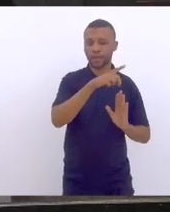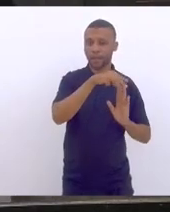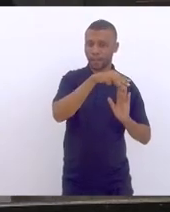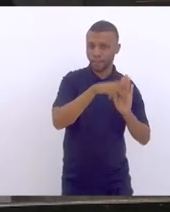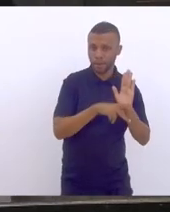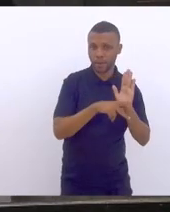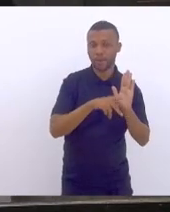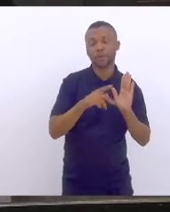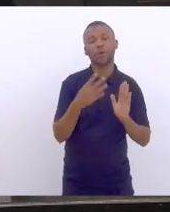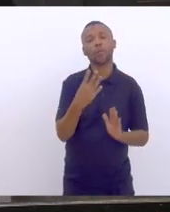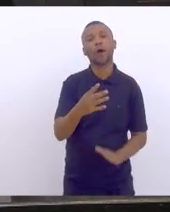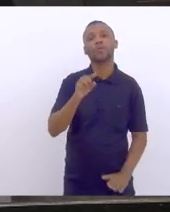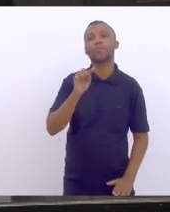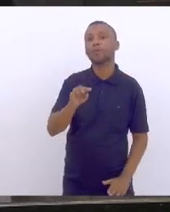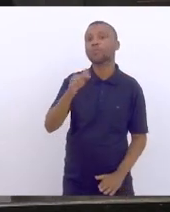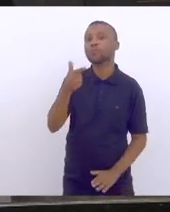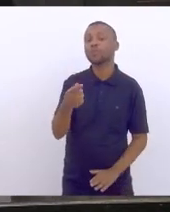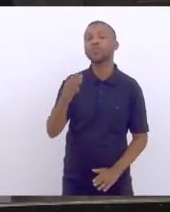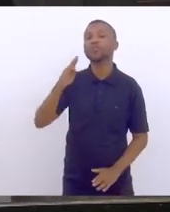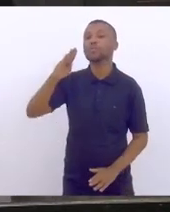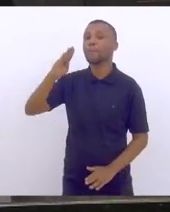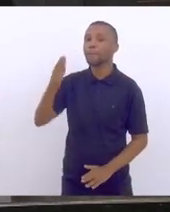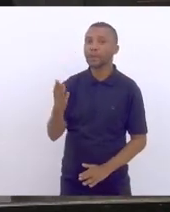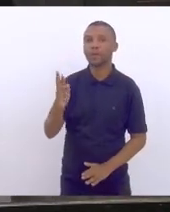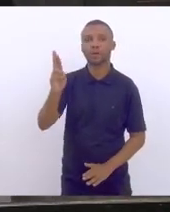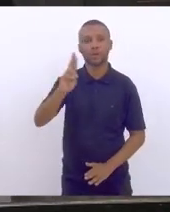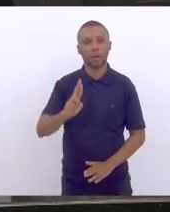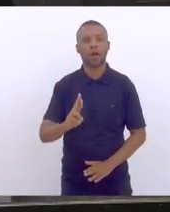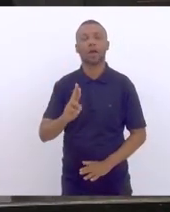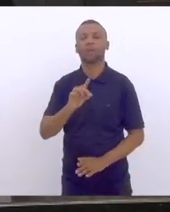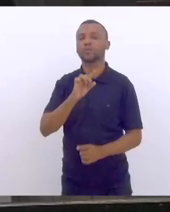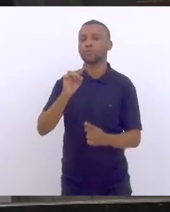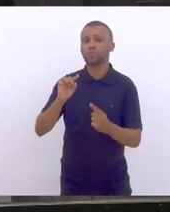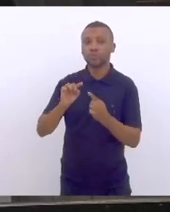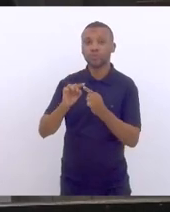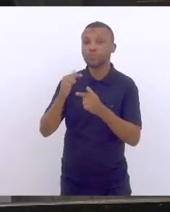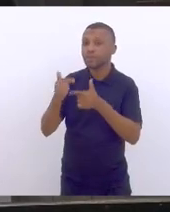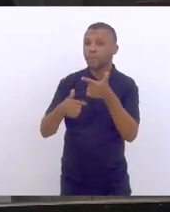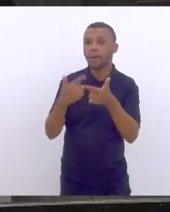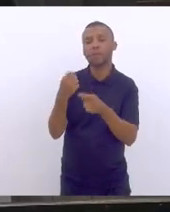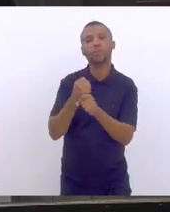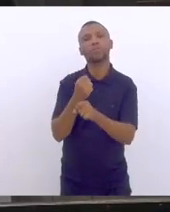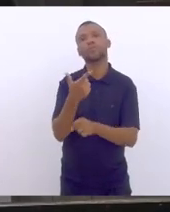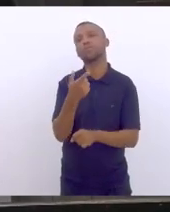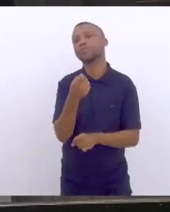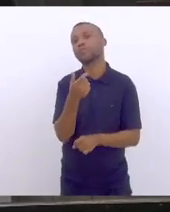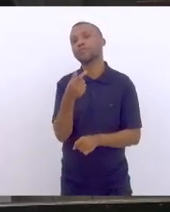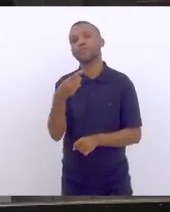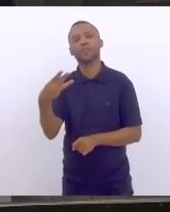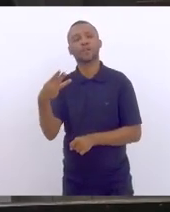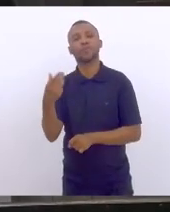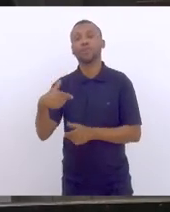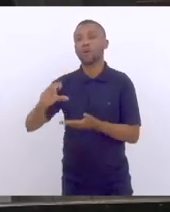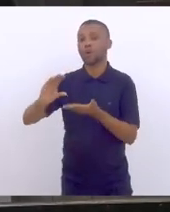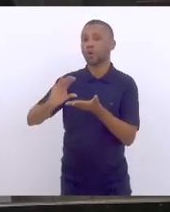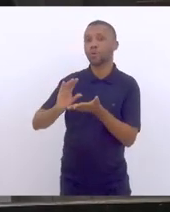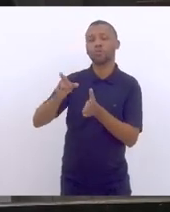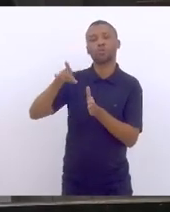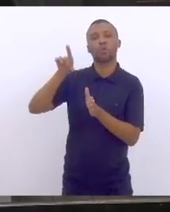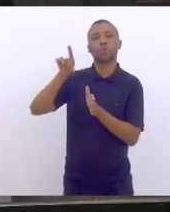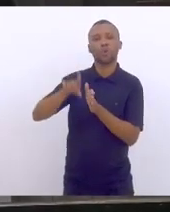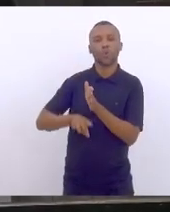4,2 bi para o exercício de 2023. Recursos a menor, recursos